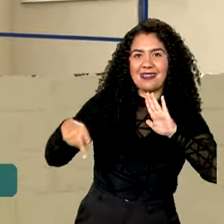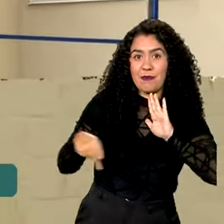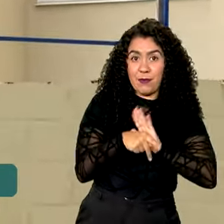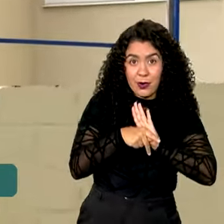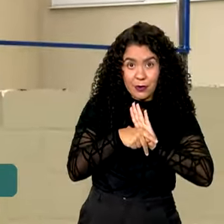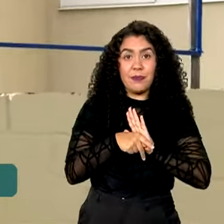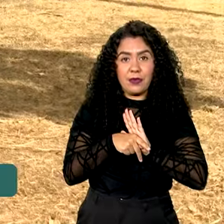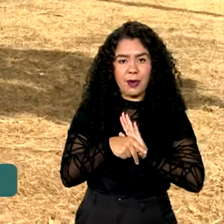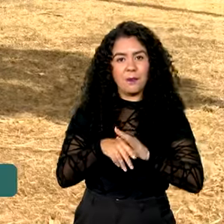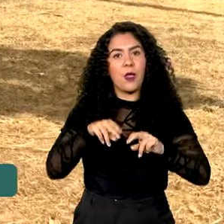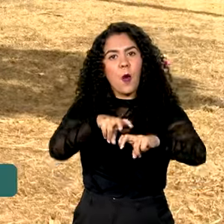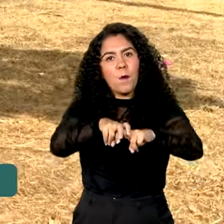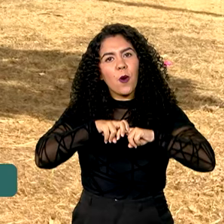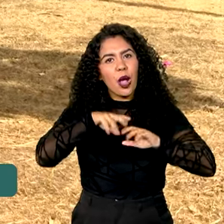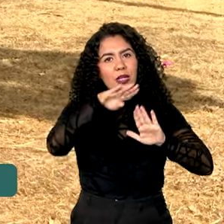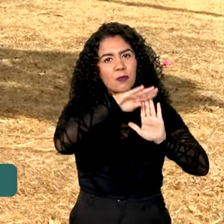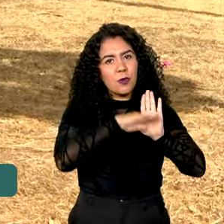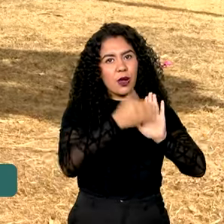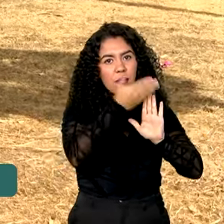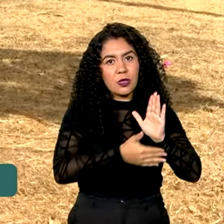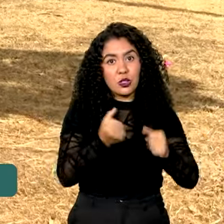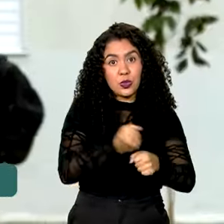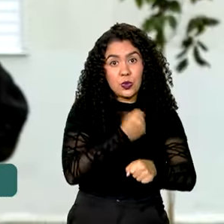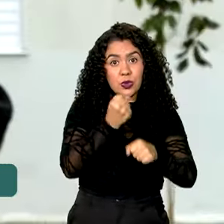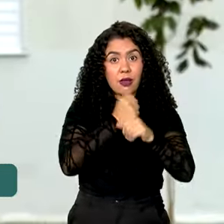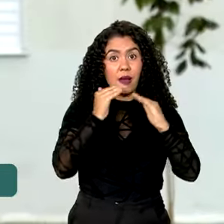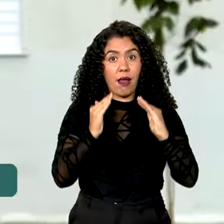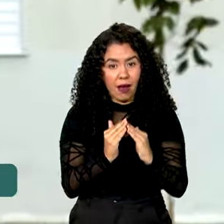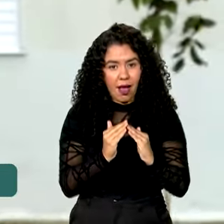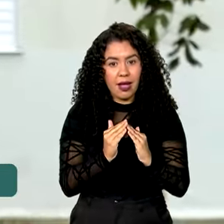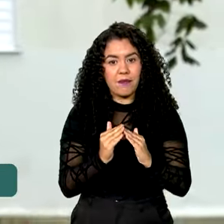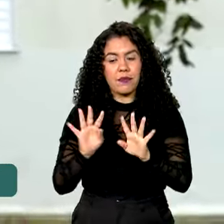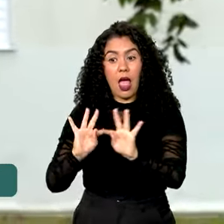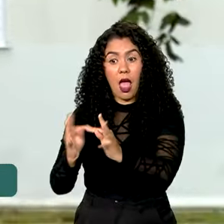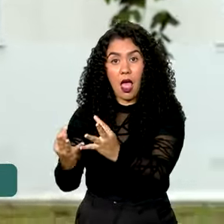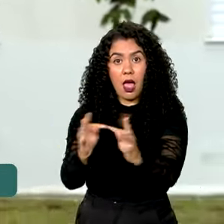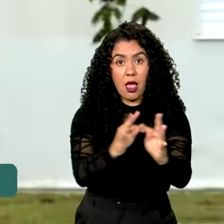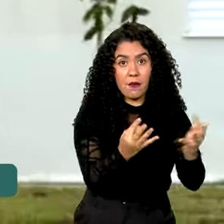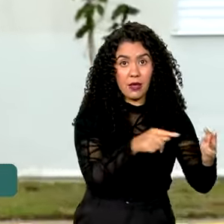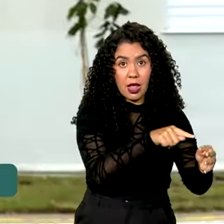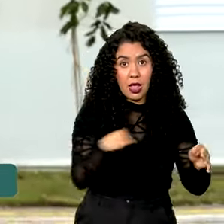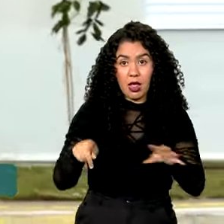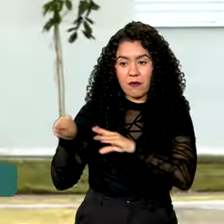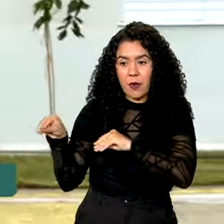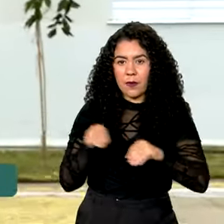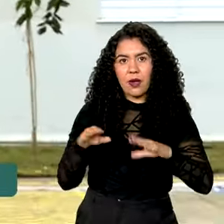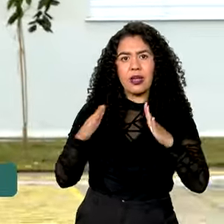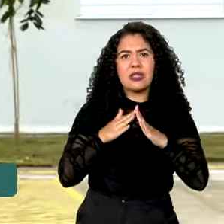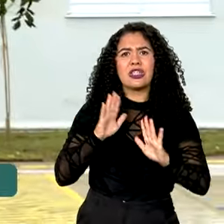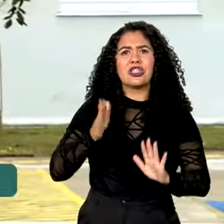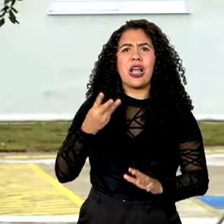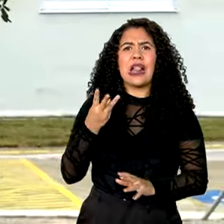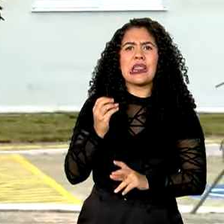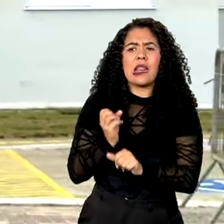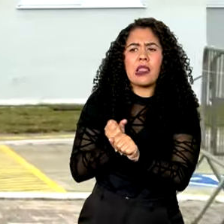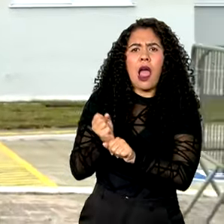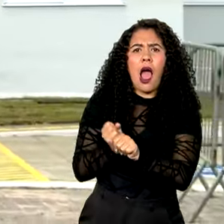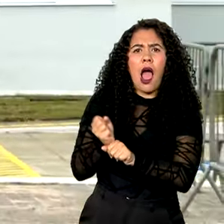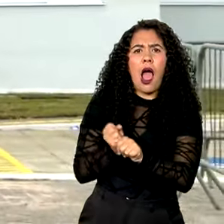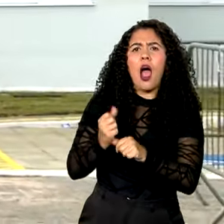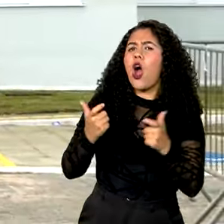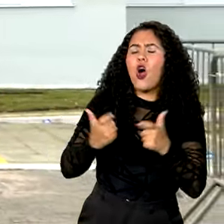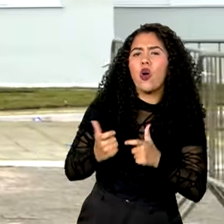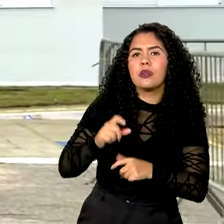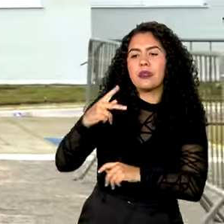construídos por meio do programa Minha Casa Minha Vida. As famílias que vão morar aqui estavam há mais de 30 anos em palafitas